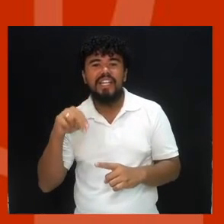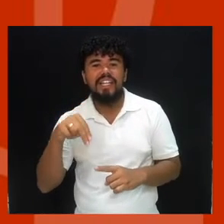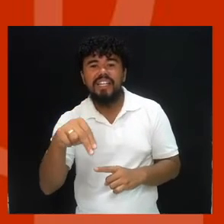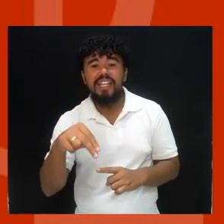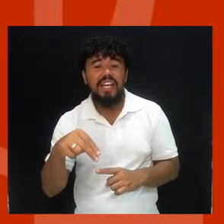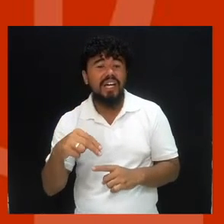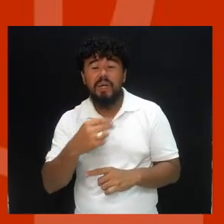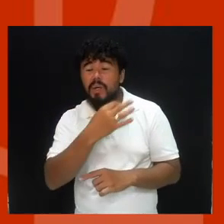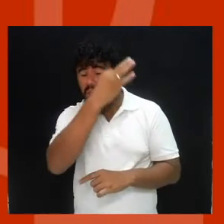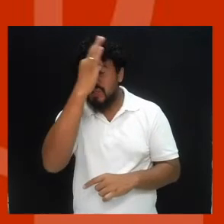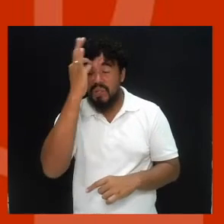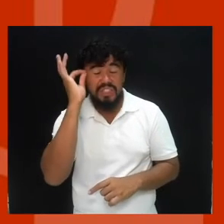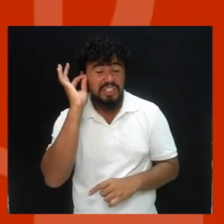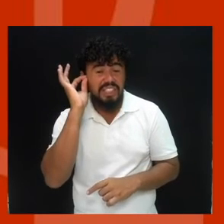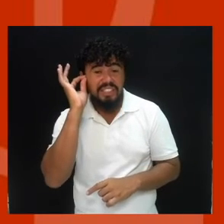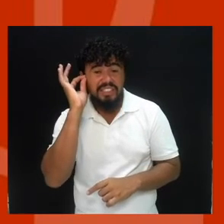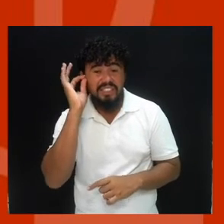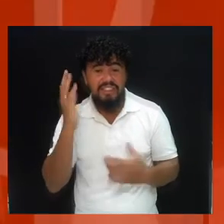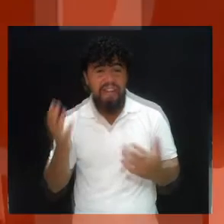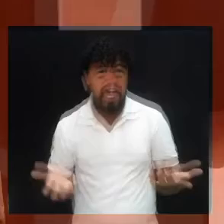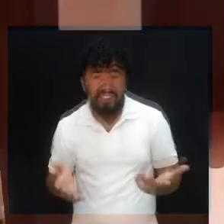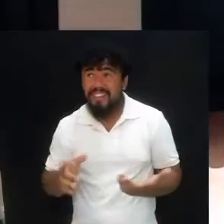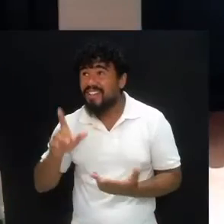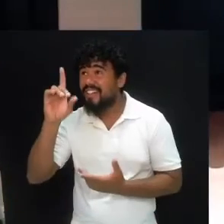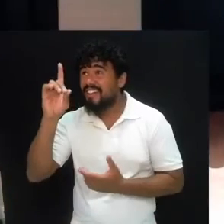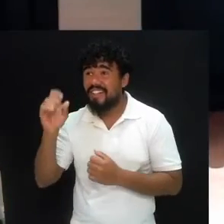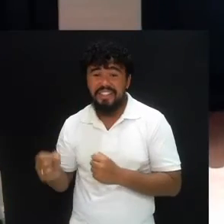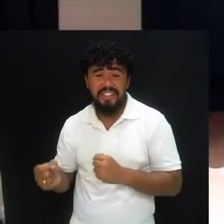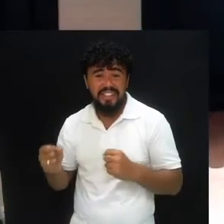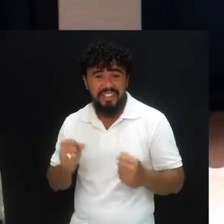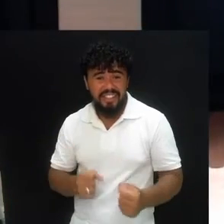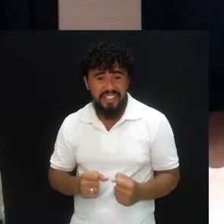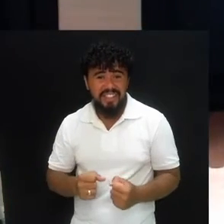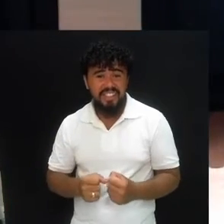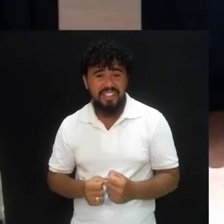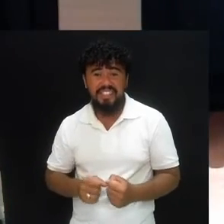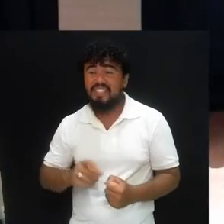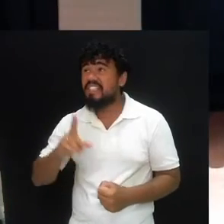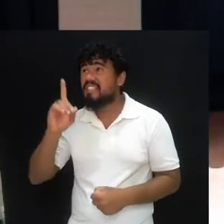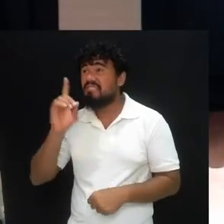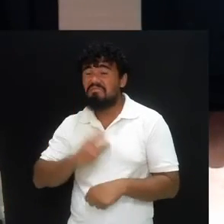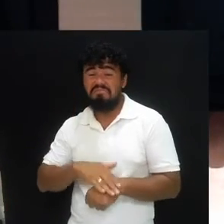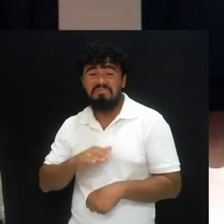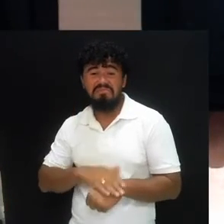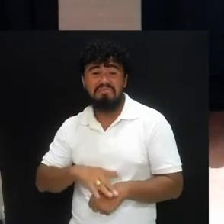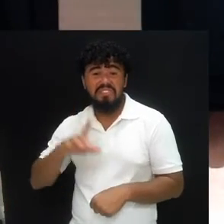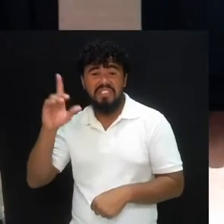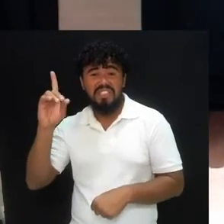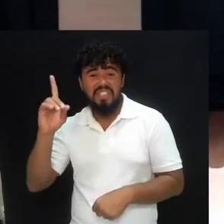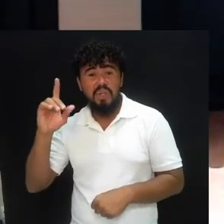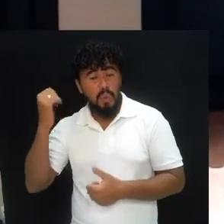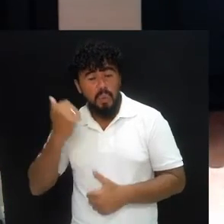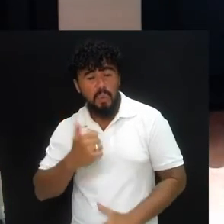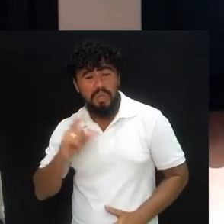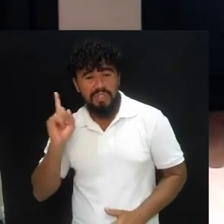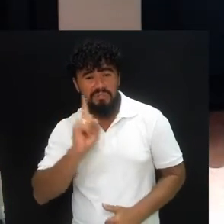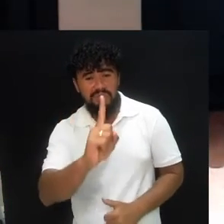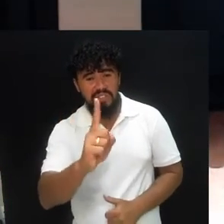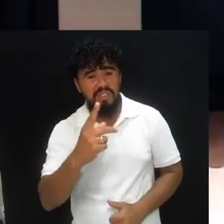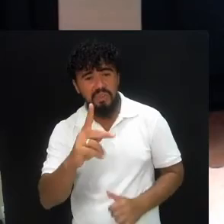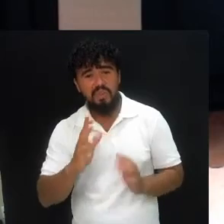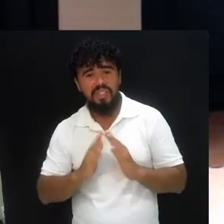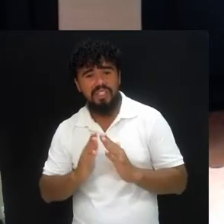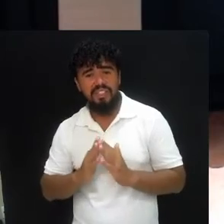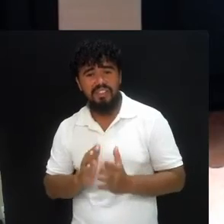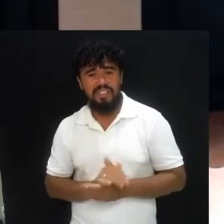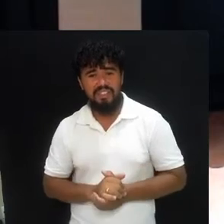diante dele. Esse é o nosso Deus, é o Deus que dá palavra de ordem, o anjo vai na tua casa. É o Deus que dá palavra